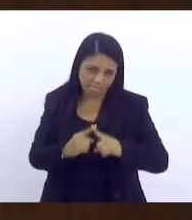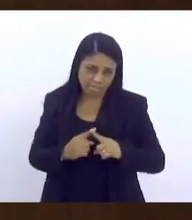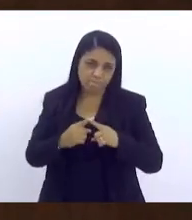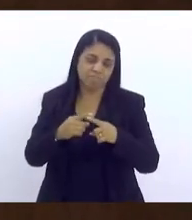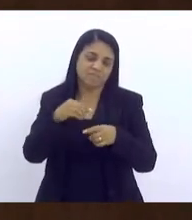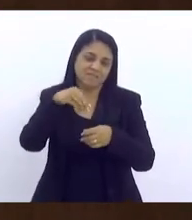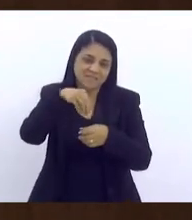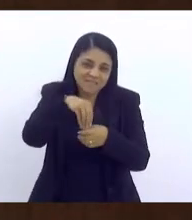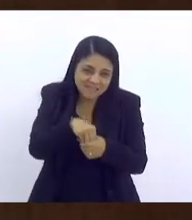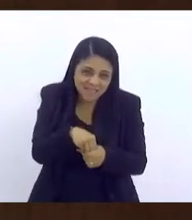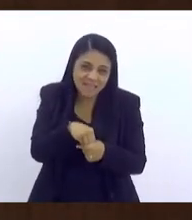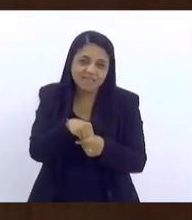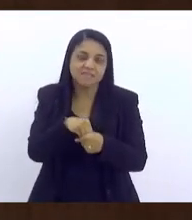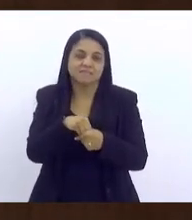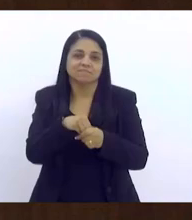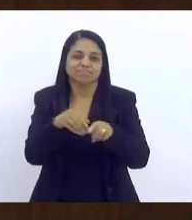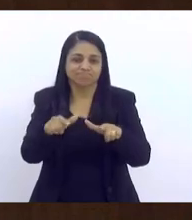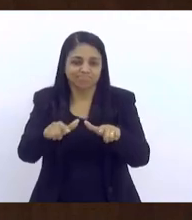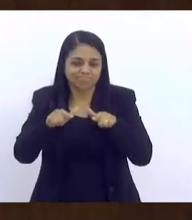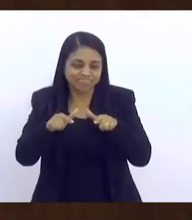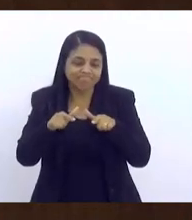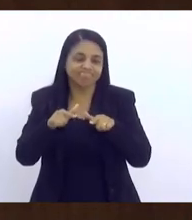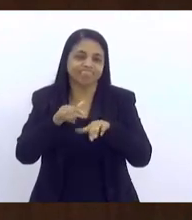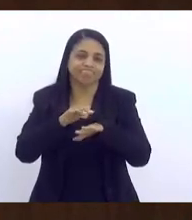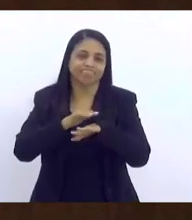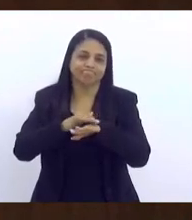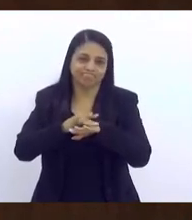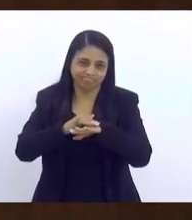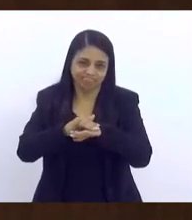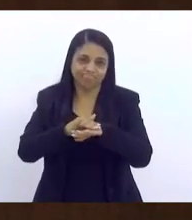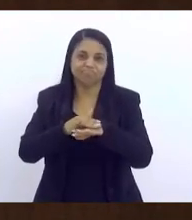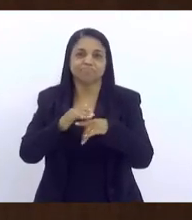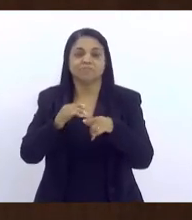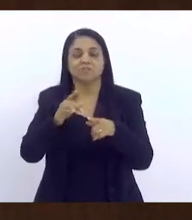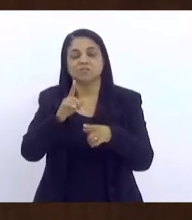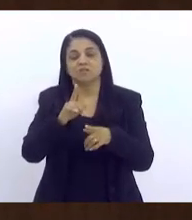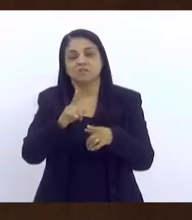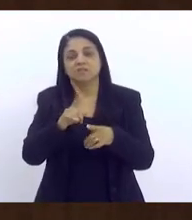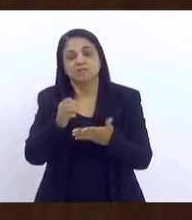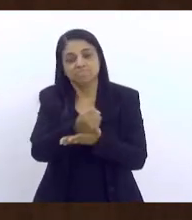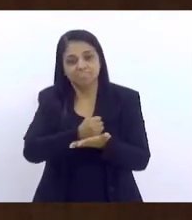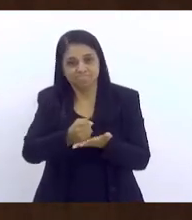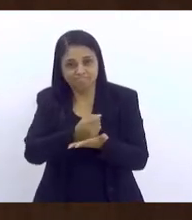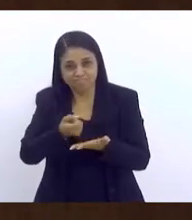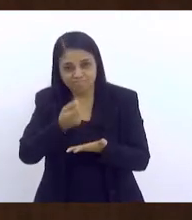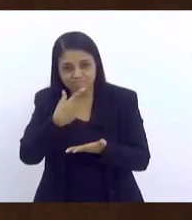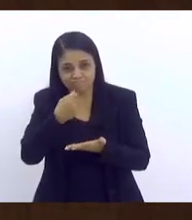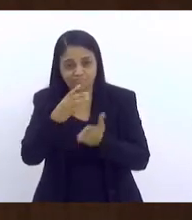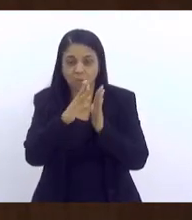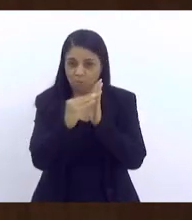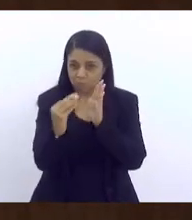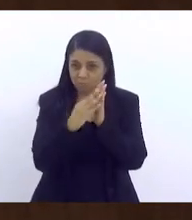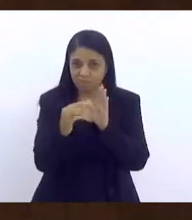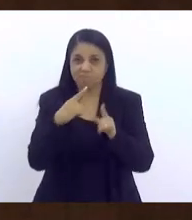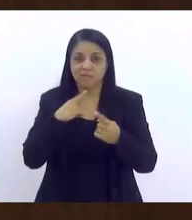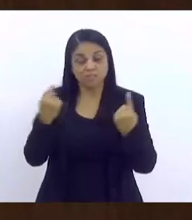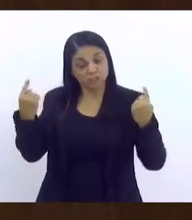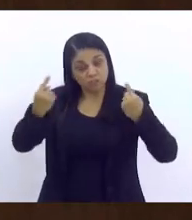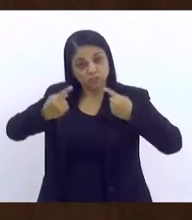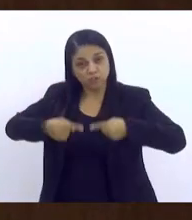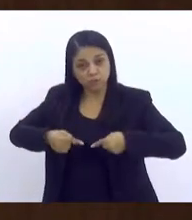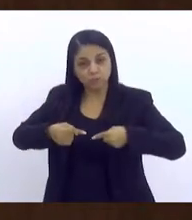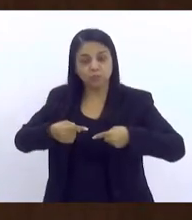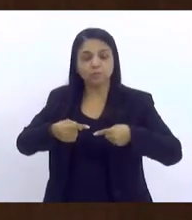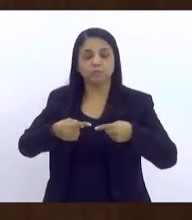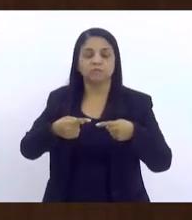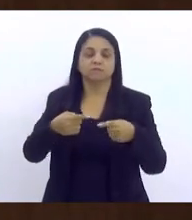essa patologização da infância, esse modelo hospitalocêntrico e medicalizante, ele está muitas vezes em disputa com a promoção